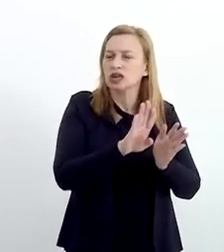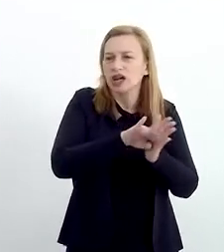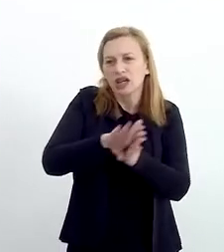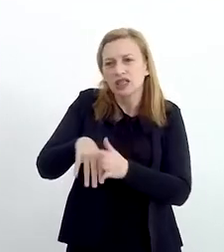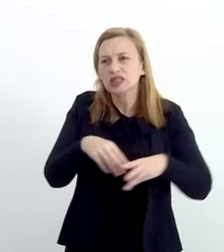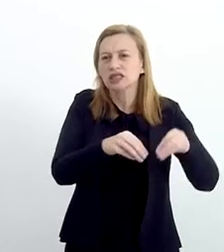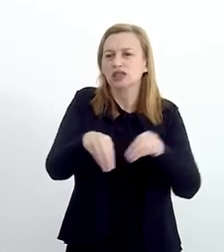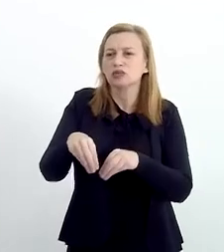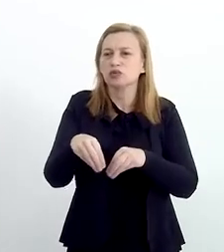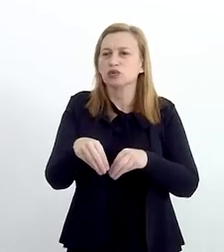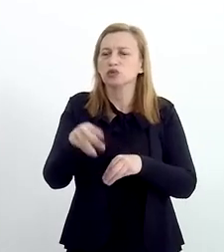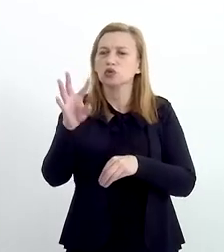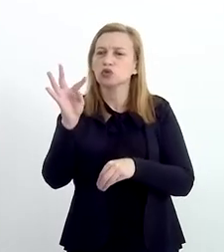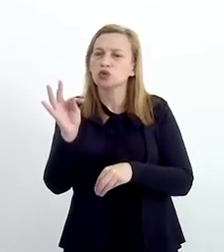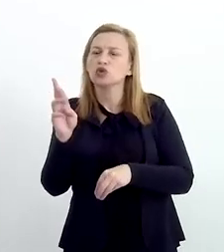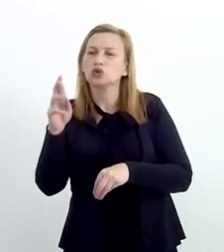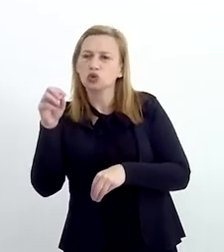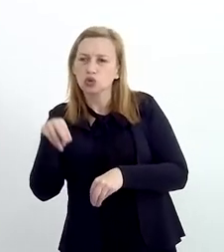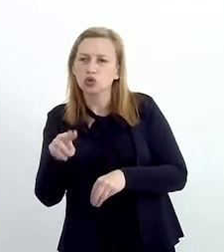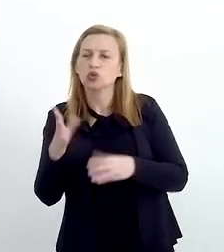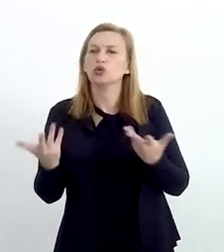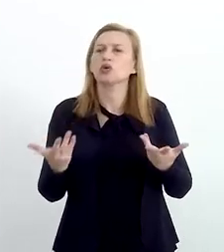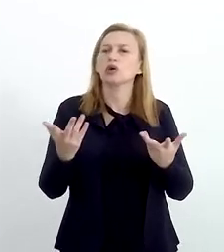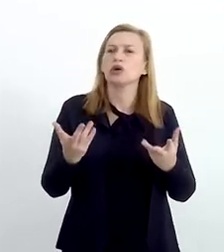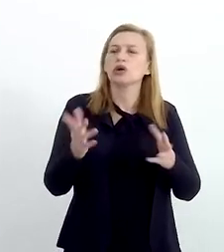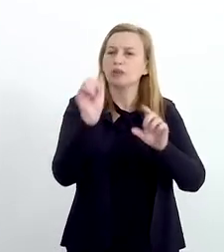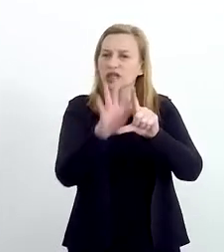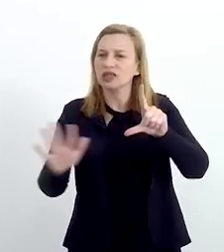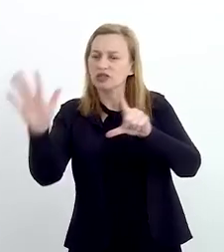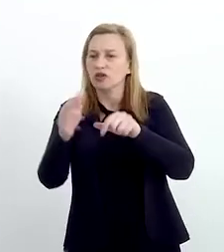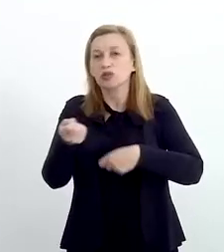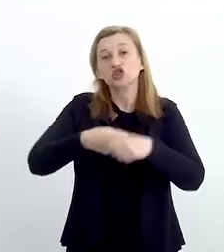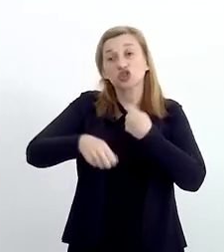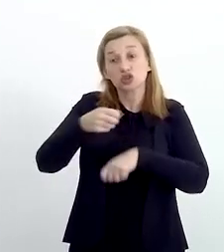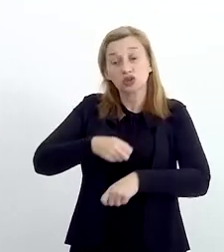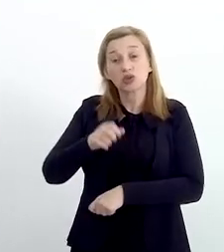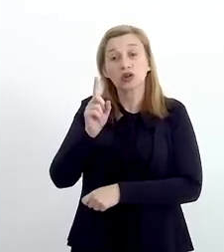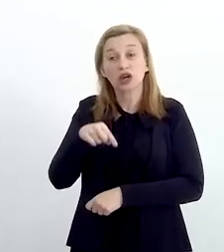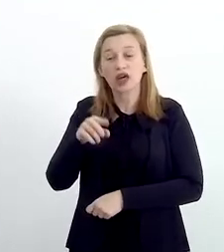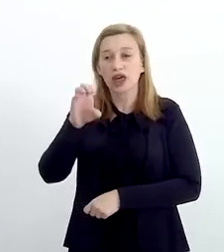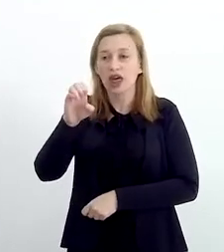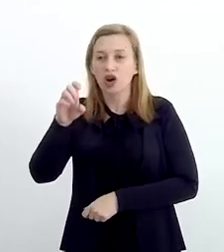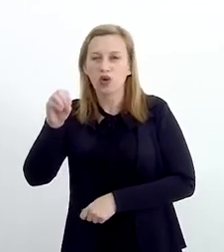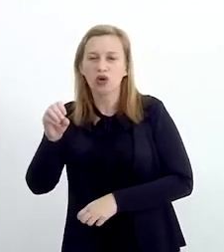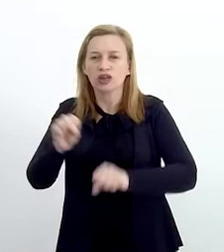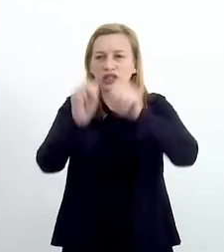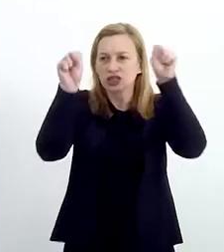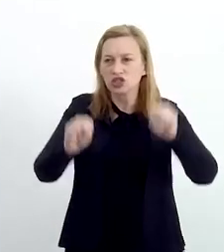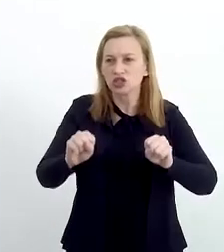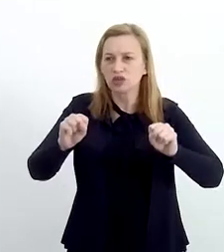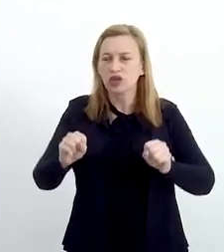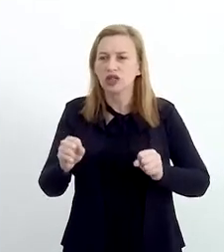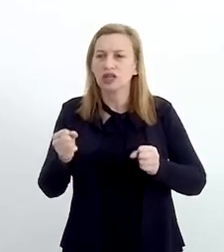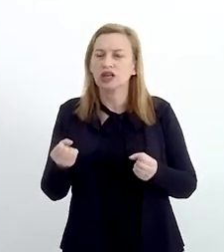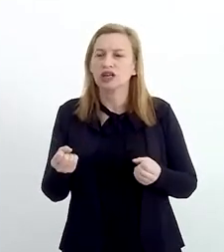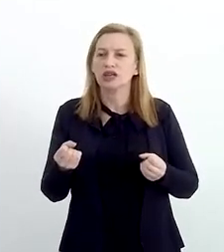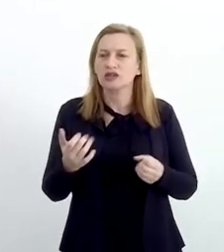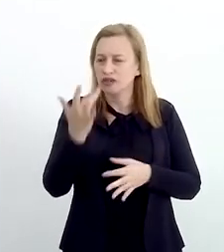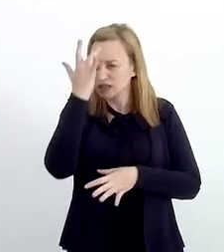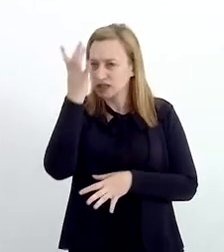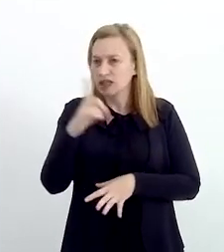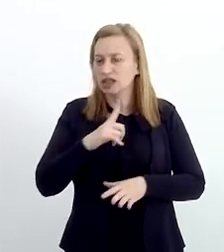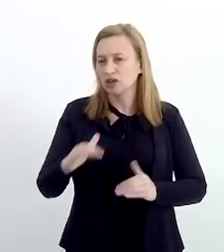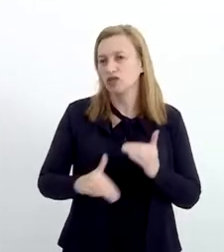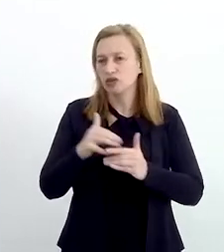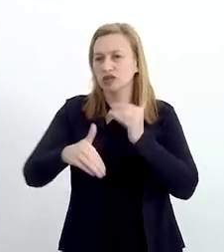o Reciclotron estava atuando na formação de uma plataforma de negócios, que era esse ecossistema que facilita